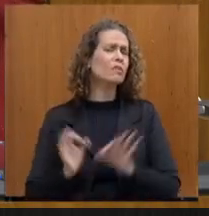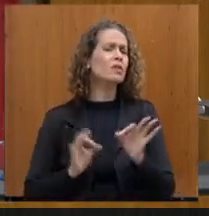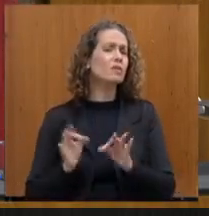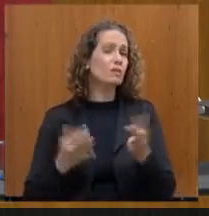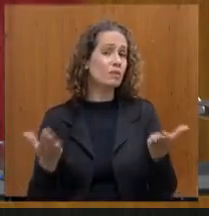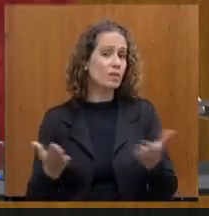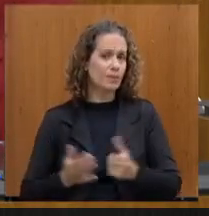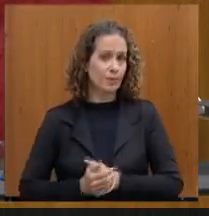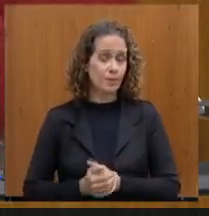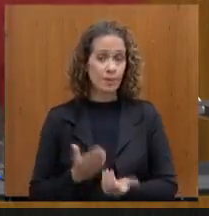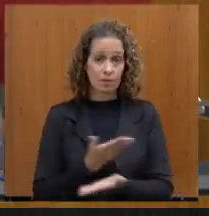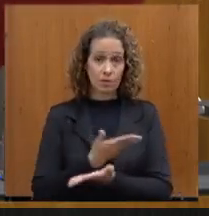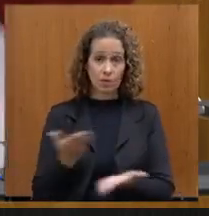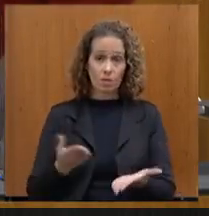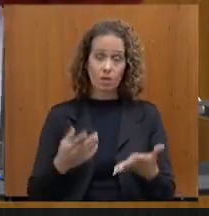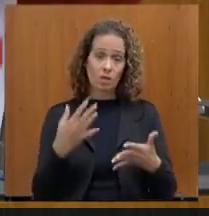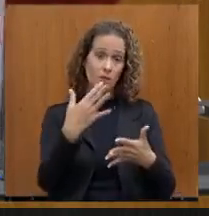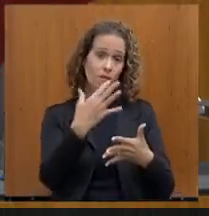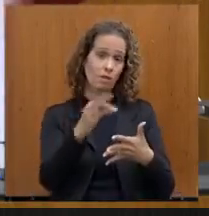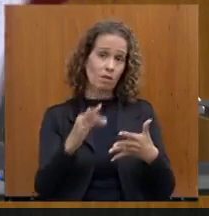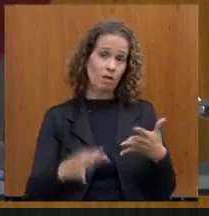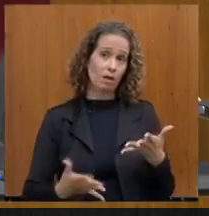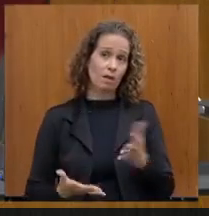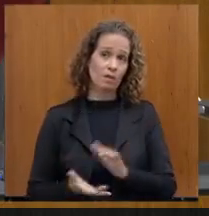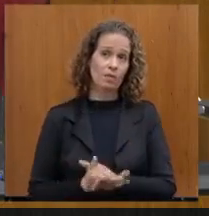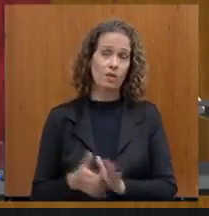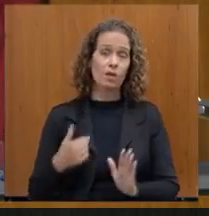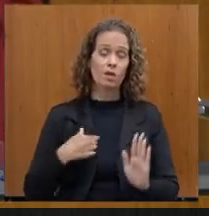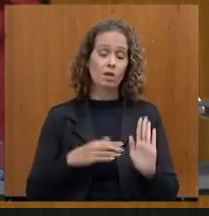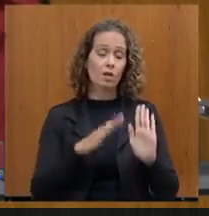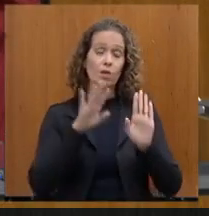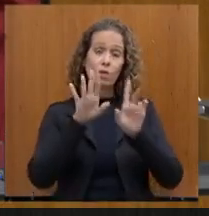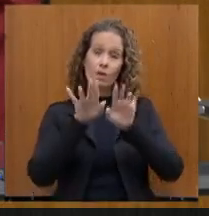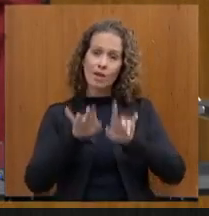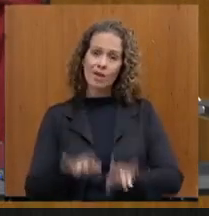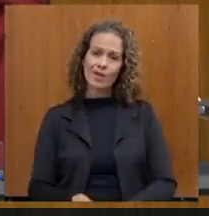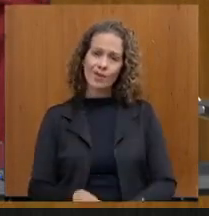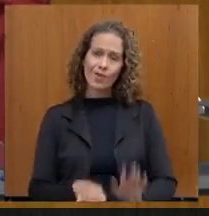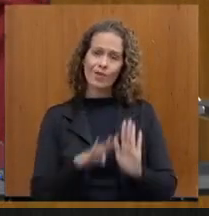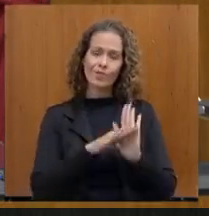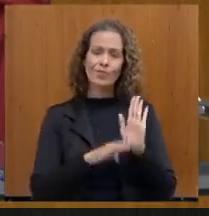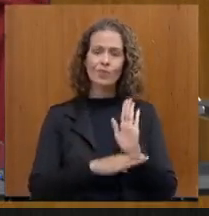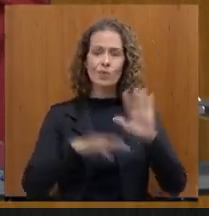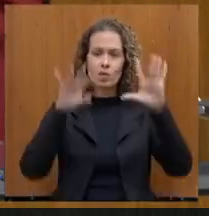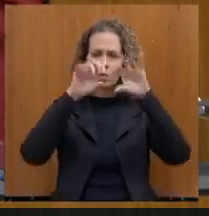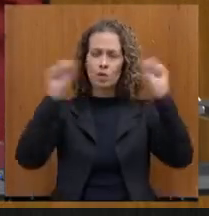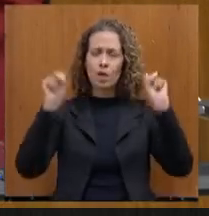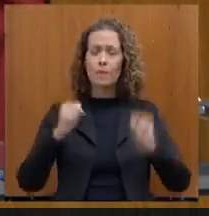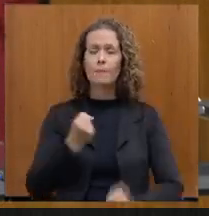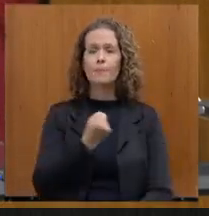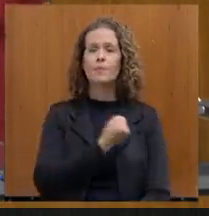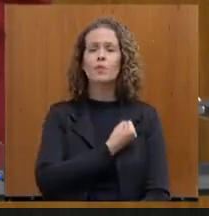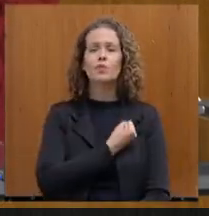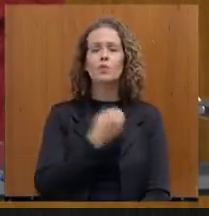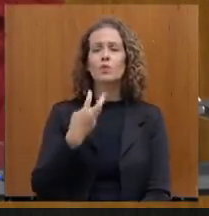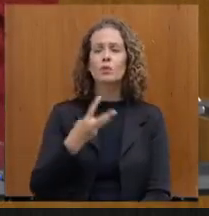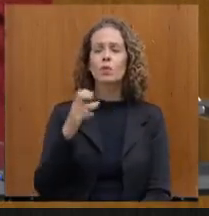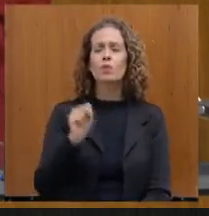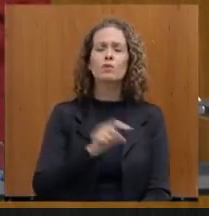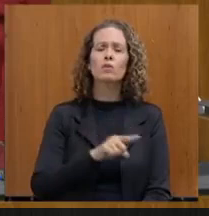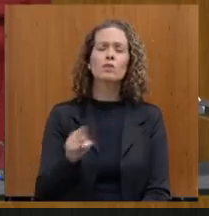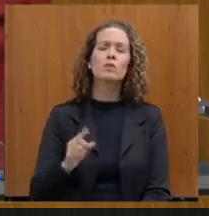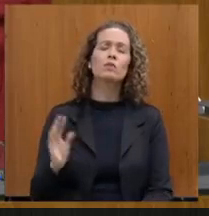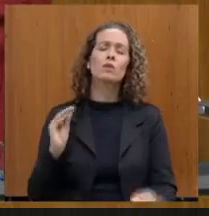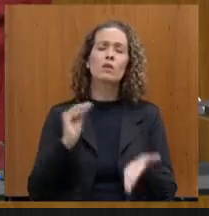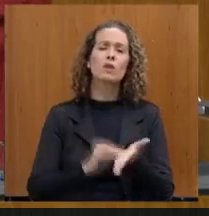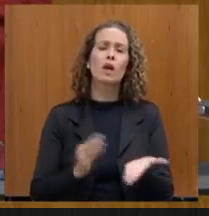colocando, vocês colocaram em saúde, eu estou com o relatório do Tribunal, página 38, vocês colocaram como despesas